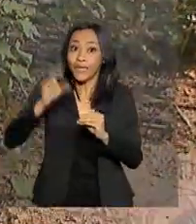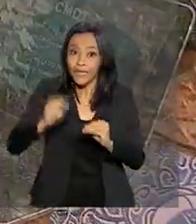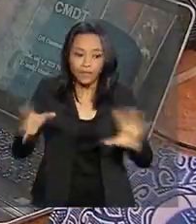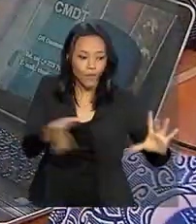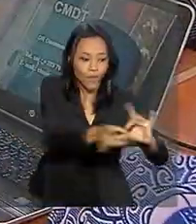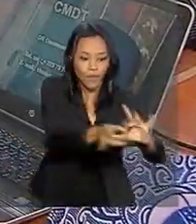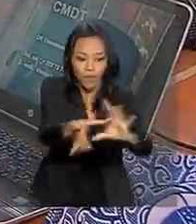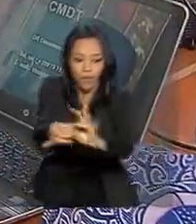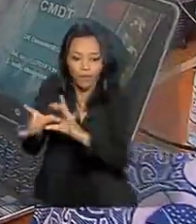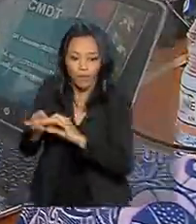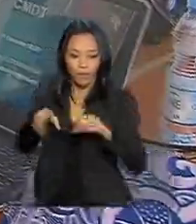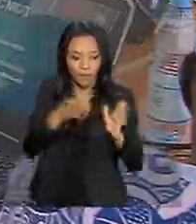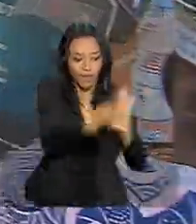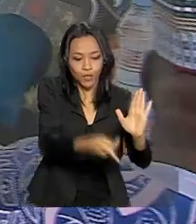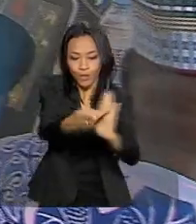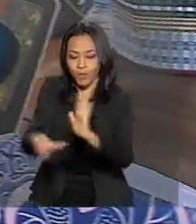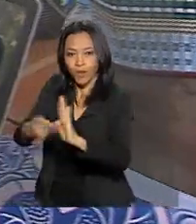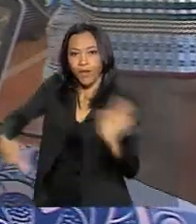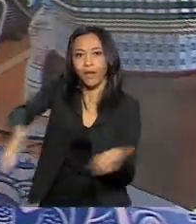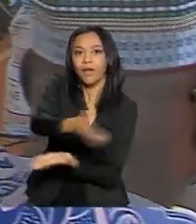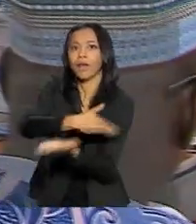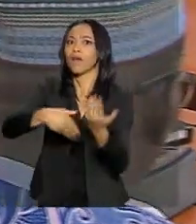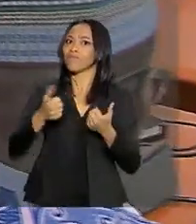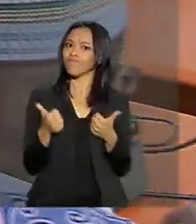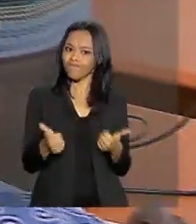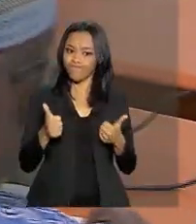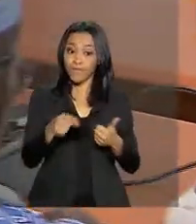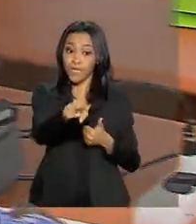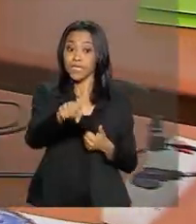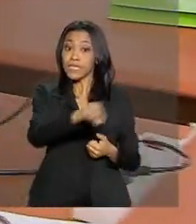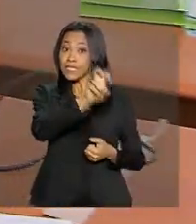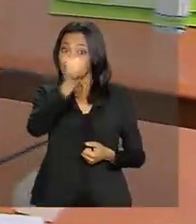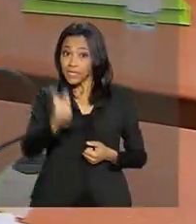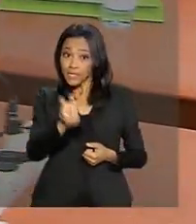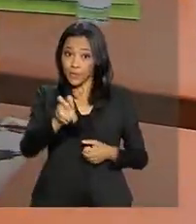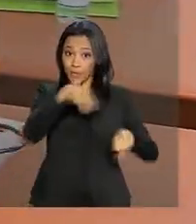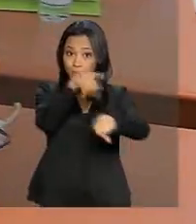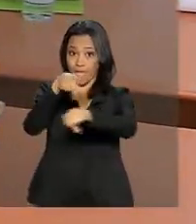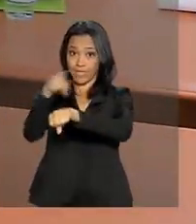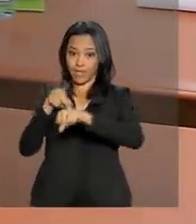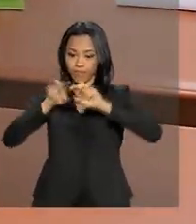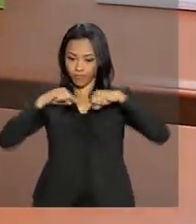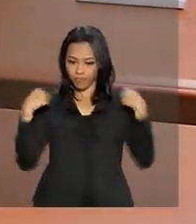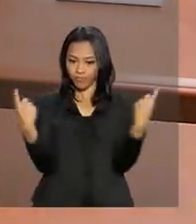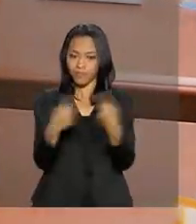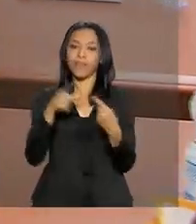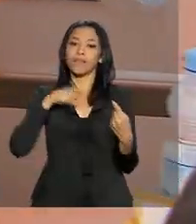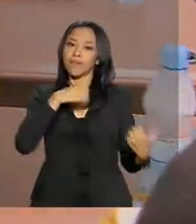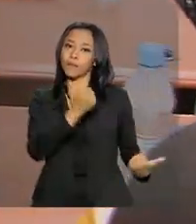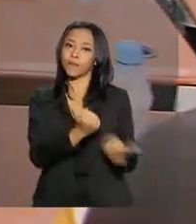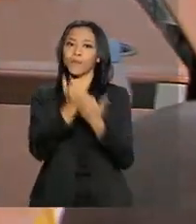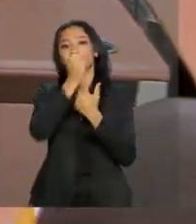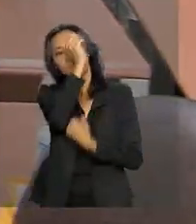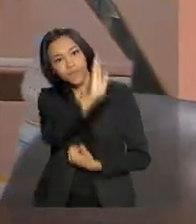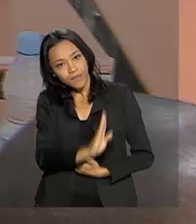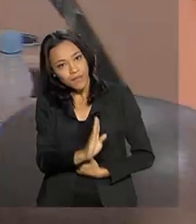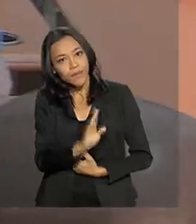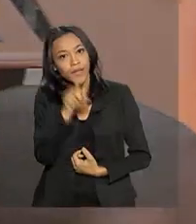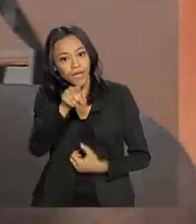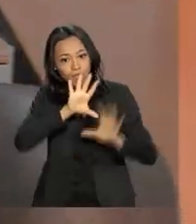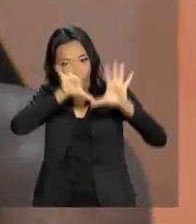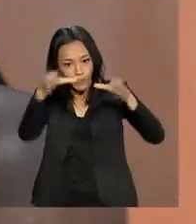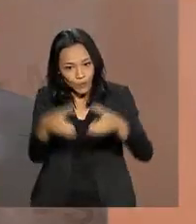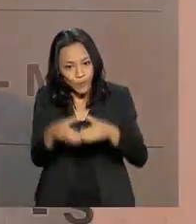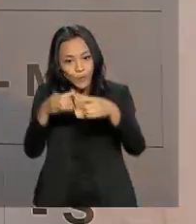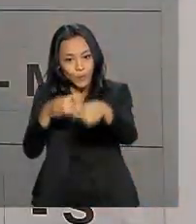aumentado. O Mali recebeu pesquisadores de cinco países, que também contam com o apoio do Brasil. A comitiva